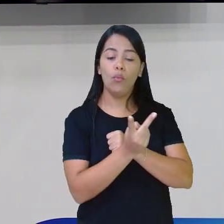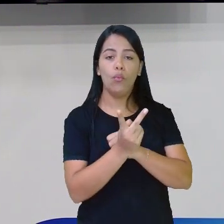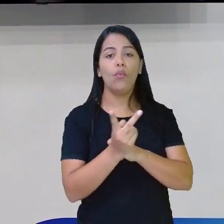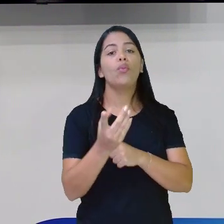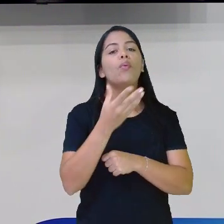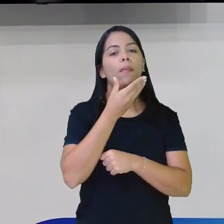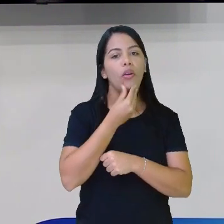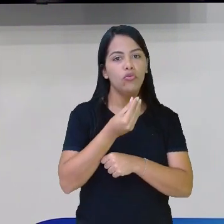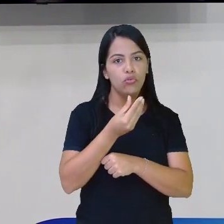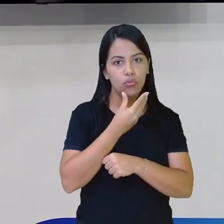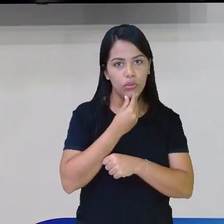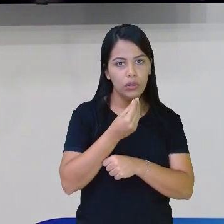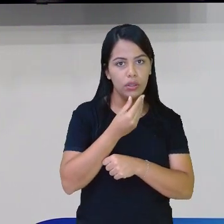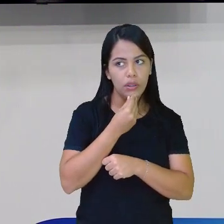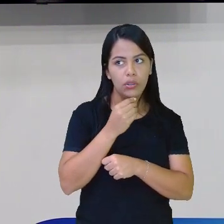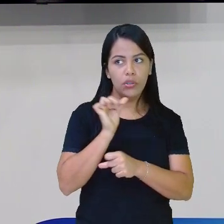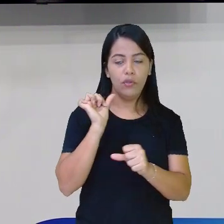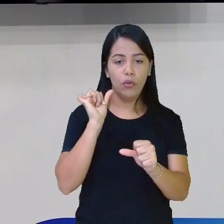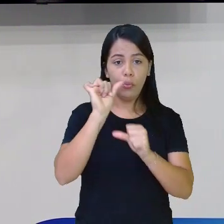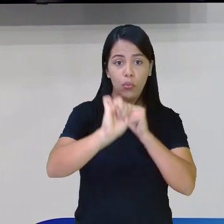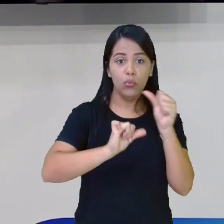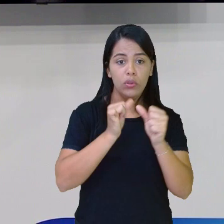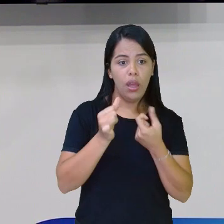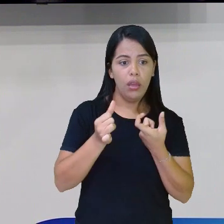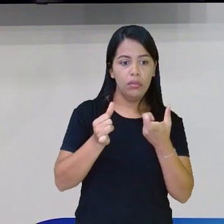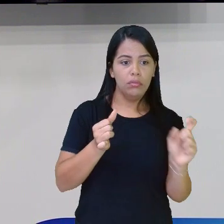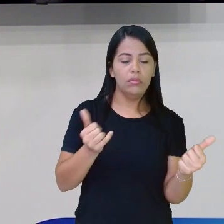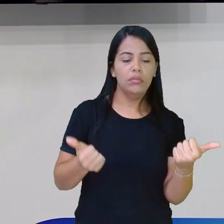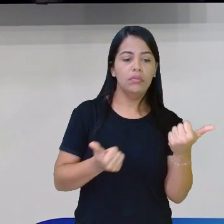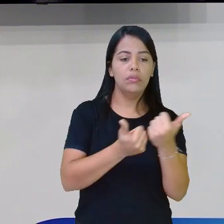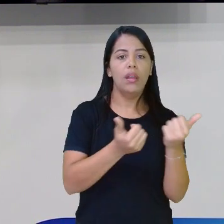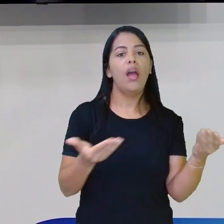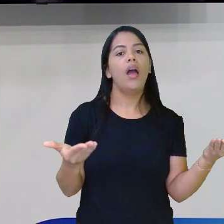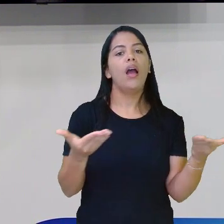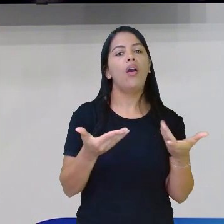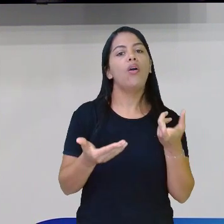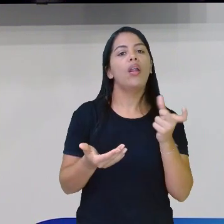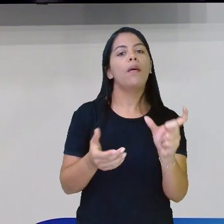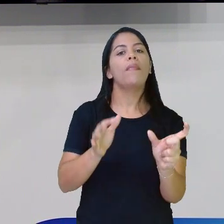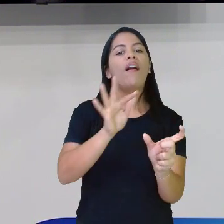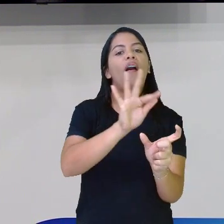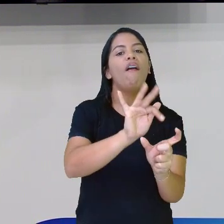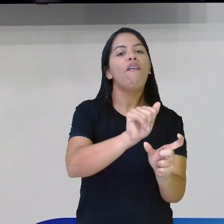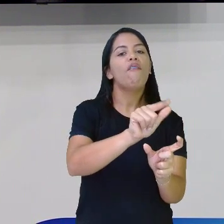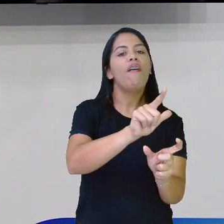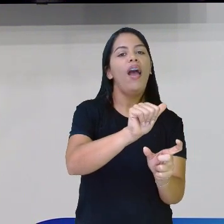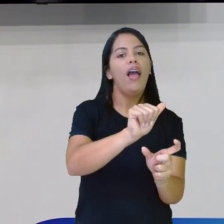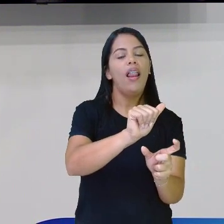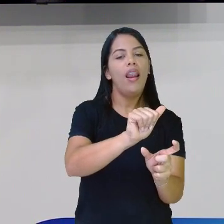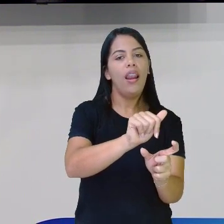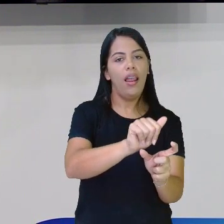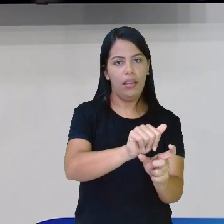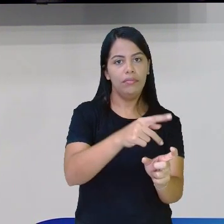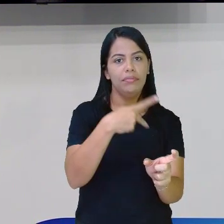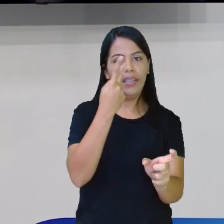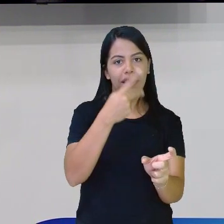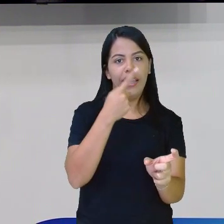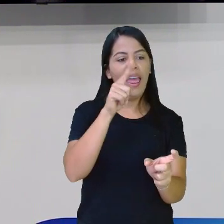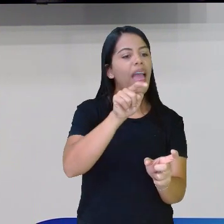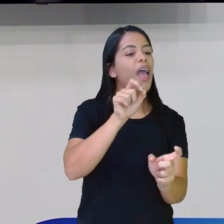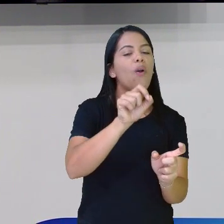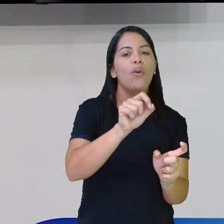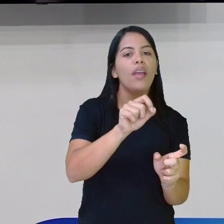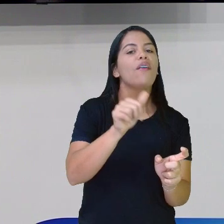por fala. A palavra fala é o quê? Feminina. Então, eu vou ter que colocar um